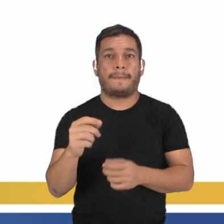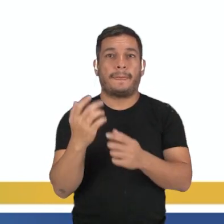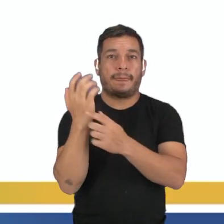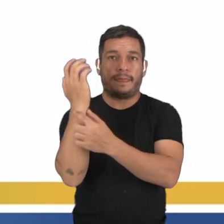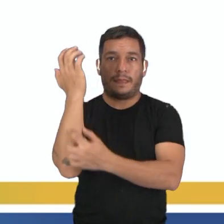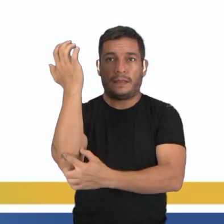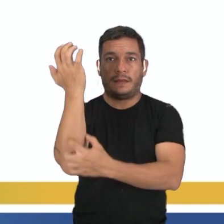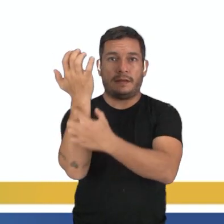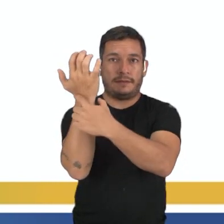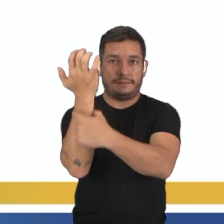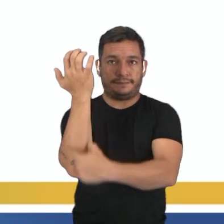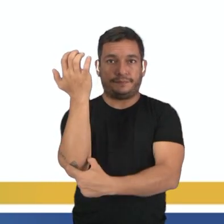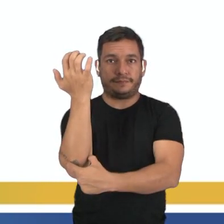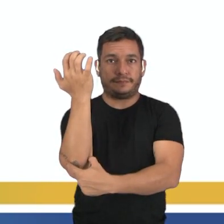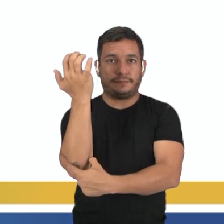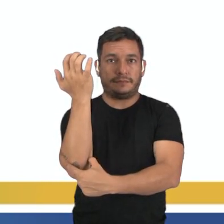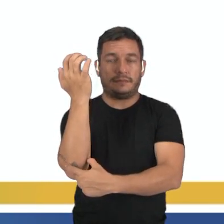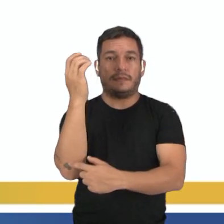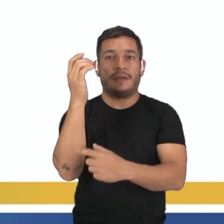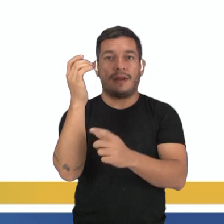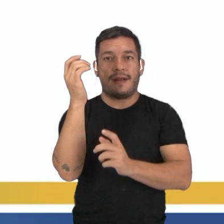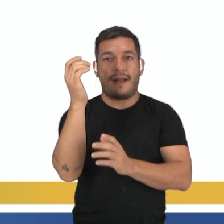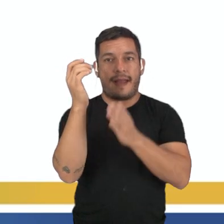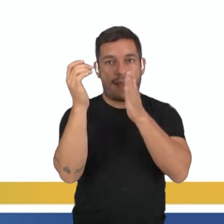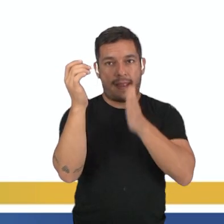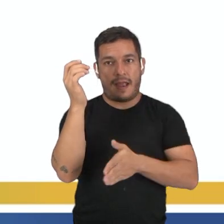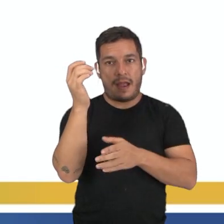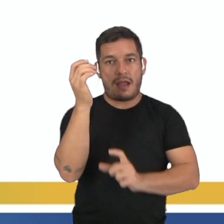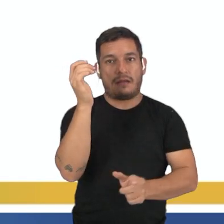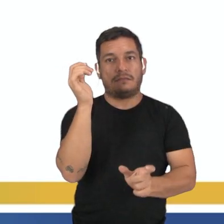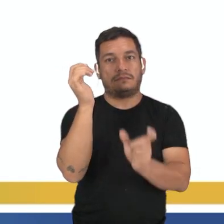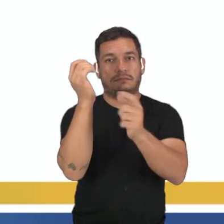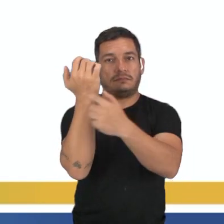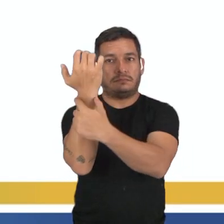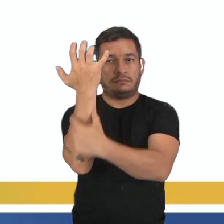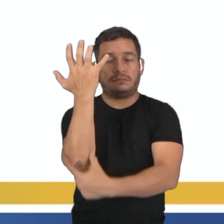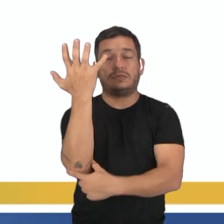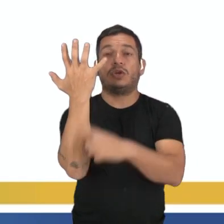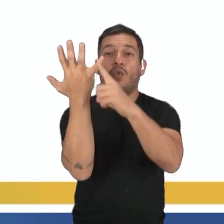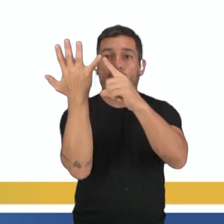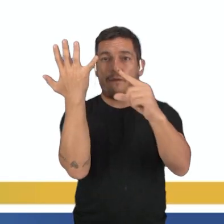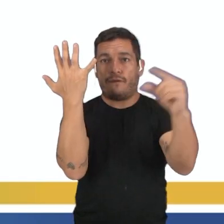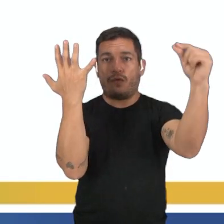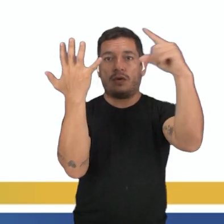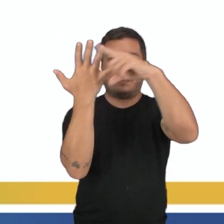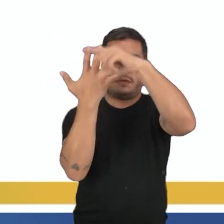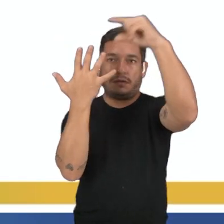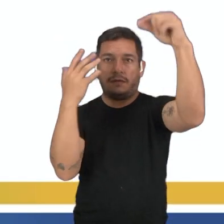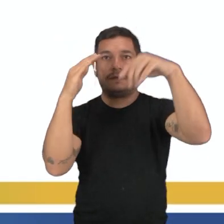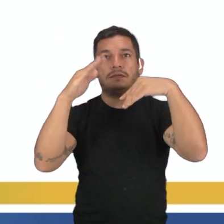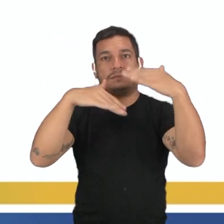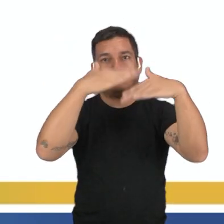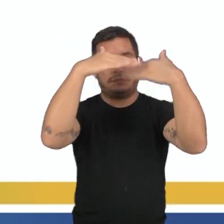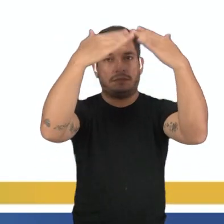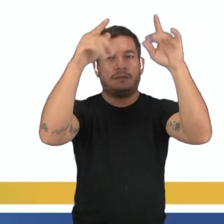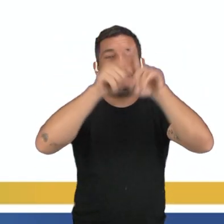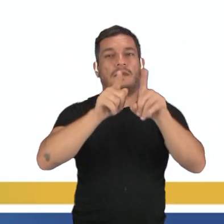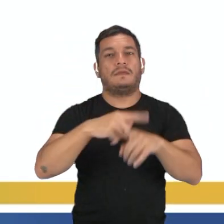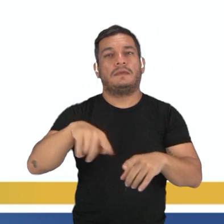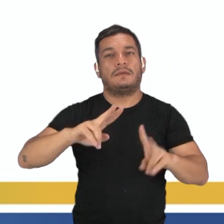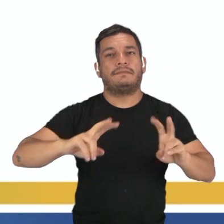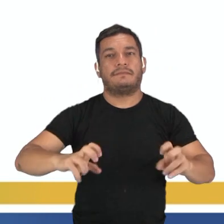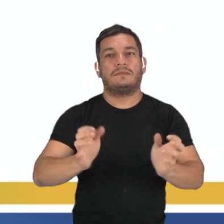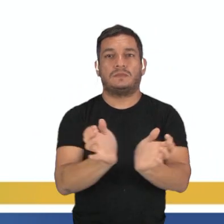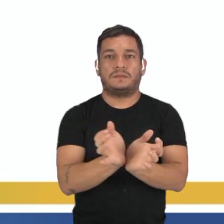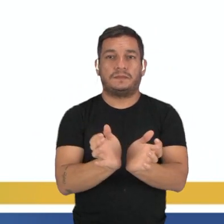aéreo, terem também um caule ereto e com folhas bem desenvolvidas. Então a gente consegue observar facilmente, né, quem se